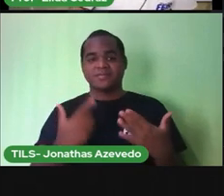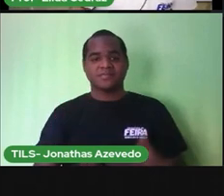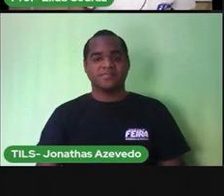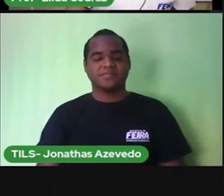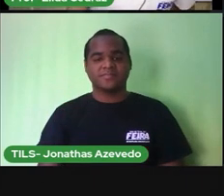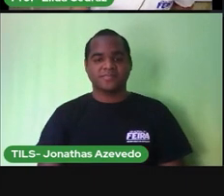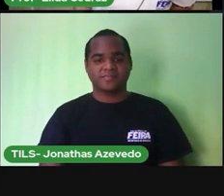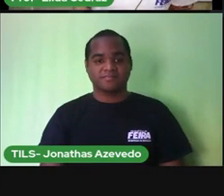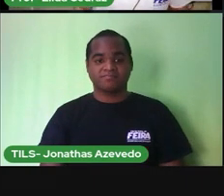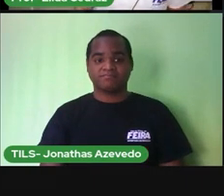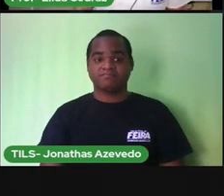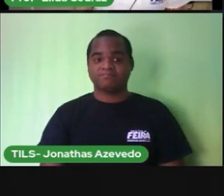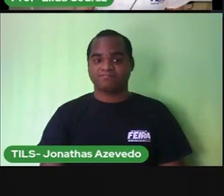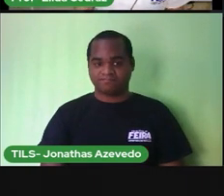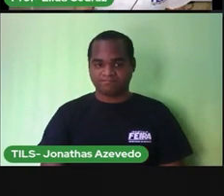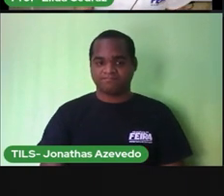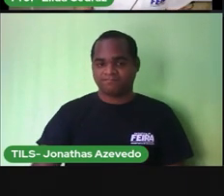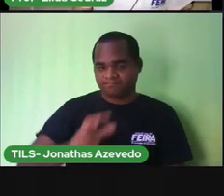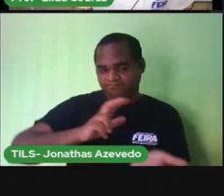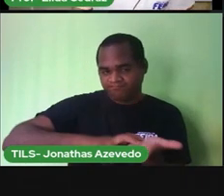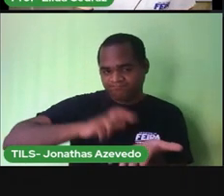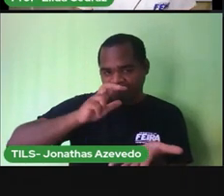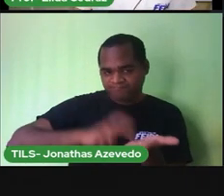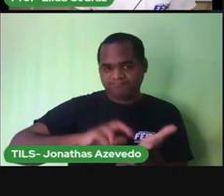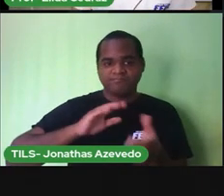O dia e a noite.